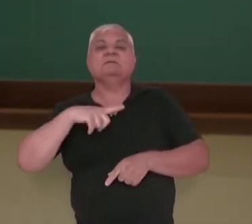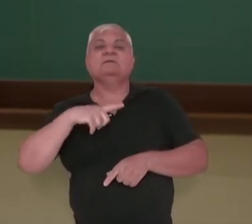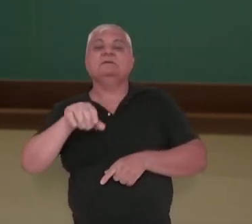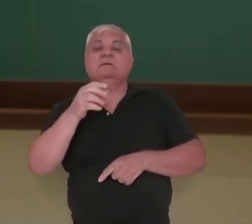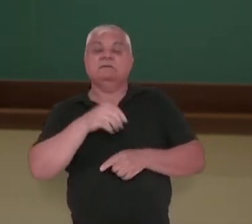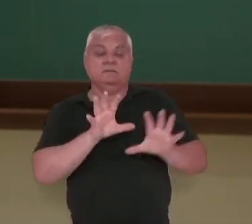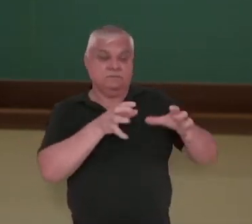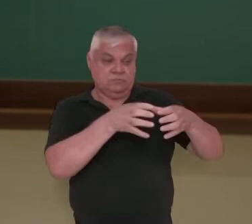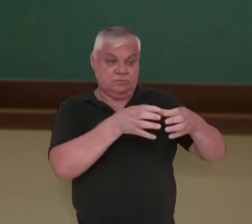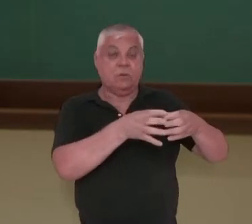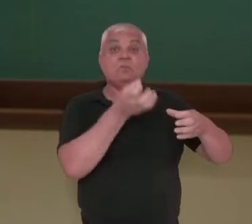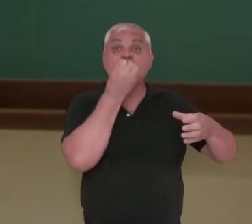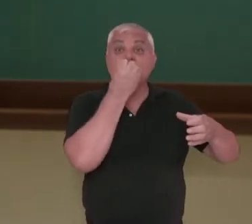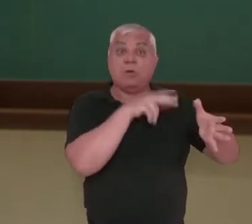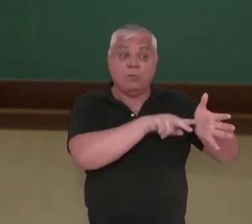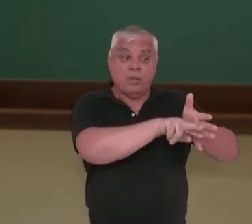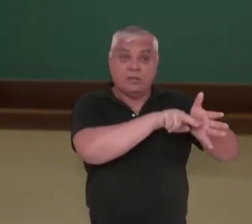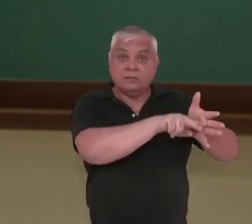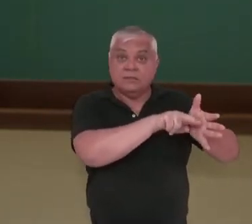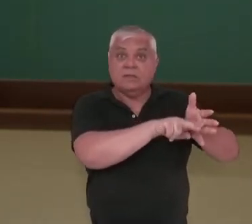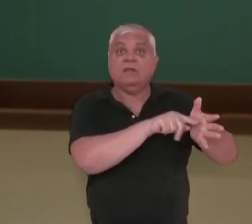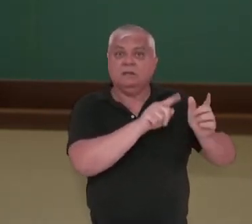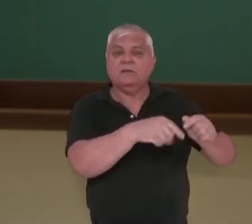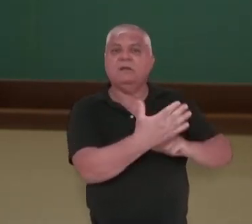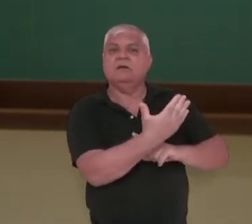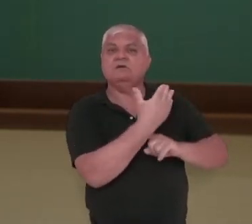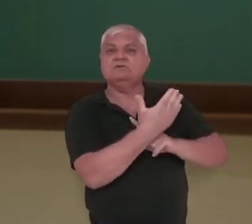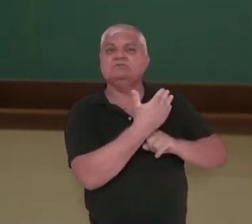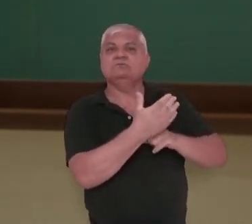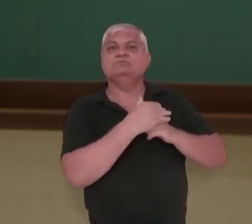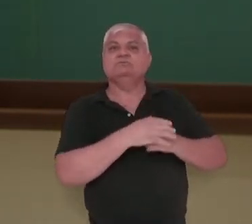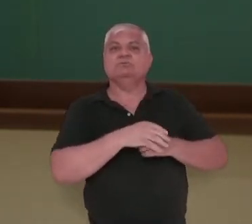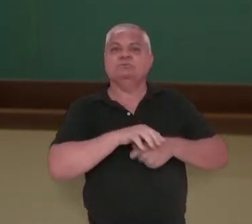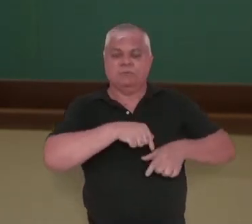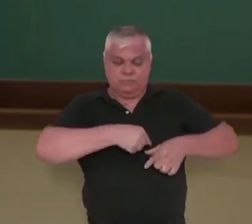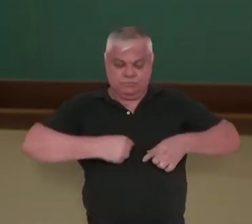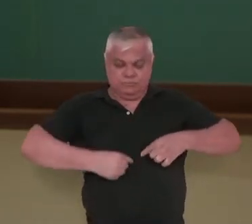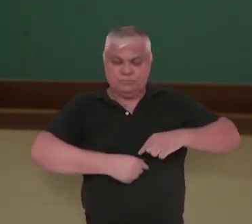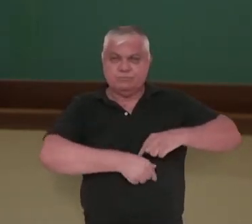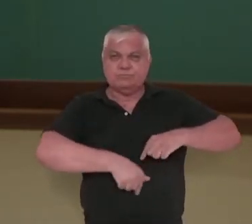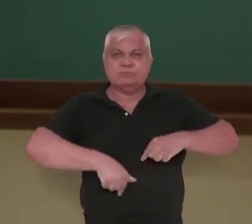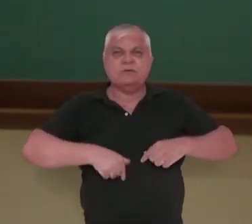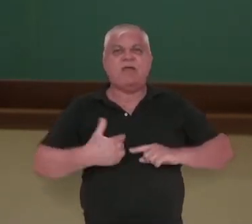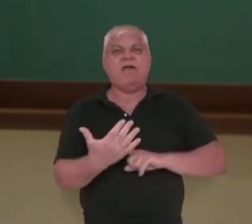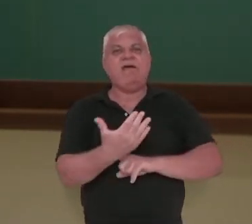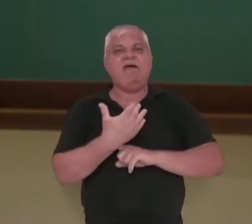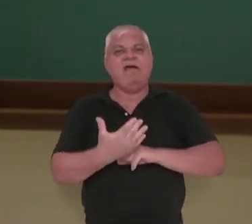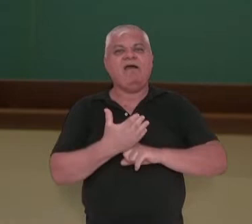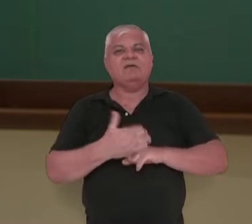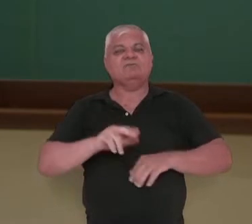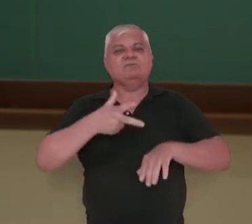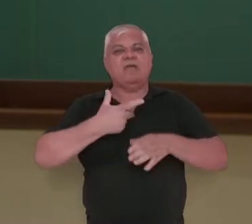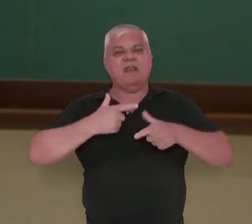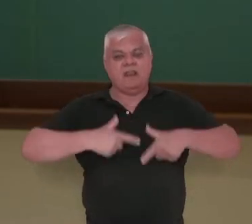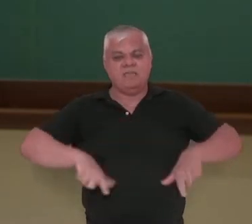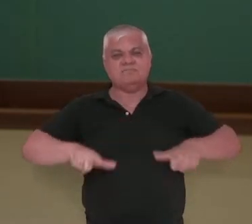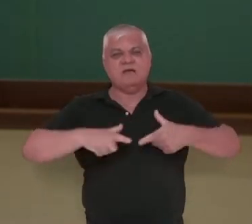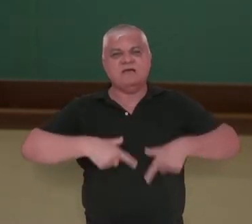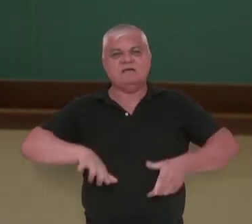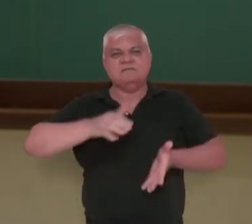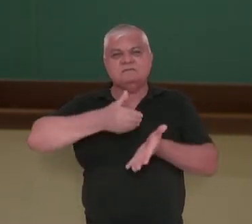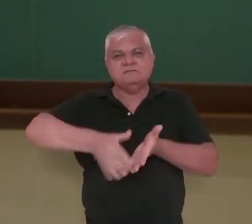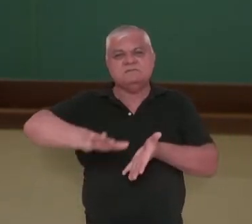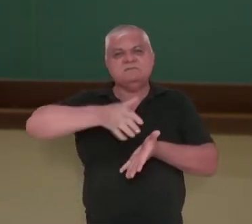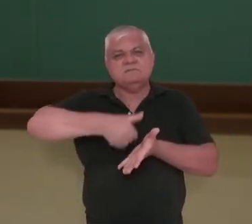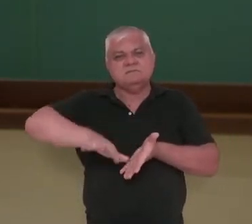benéficas, né? Que estão ali, por exemplo, agindo na nossa flora intestinal, né? As bactérias que estão ali, por exemplo, no intestino grosso.